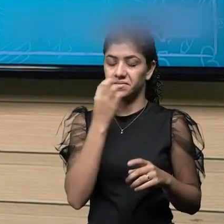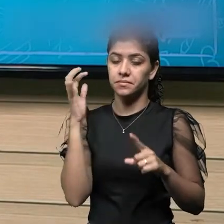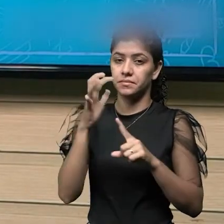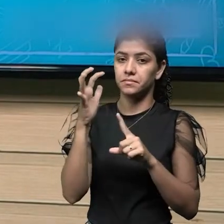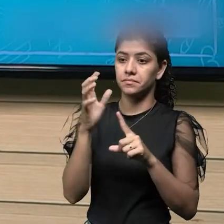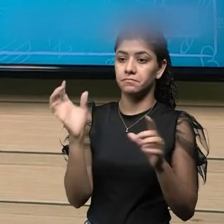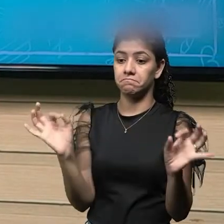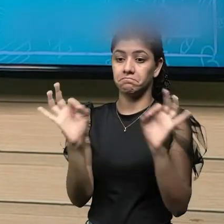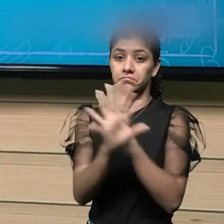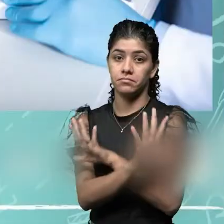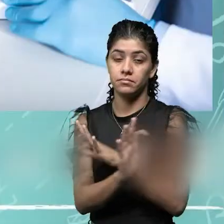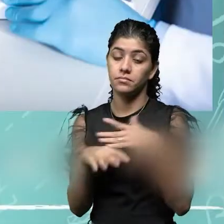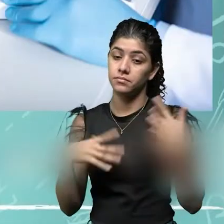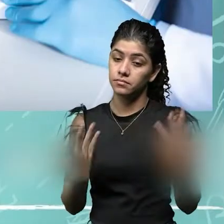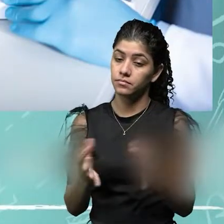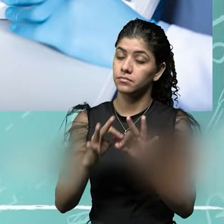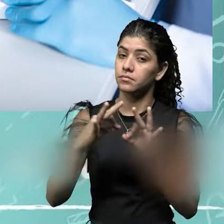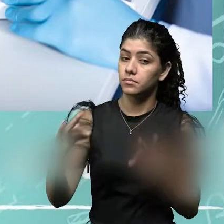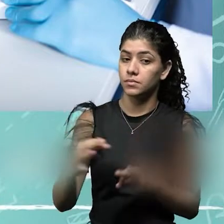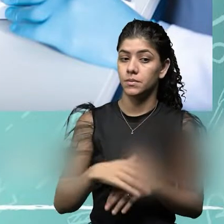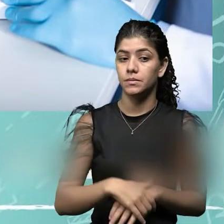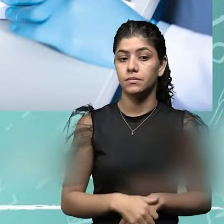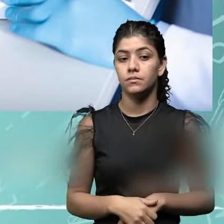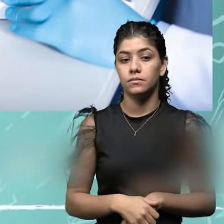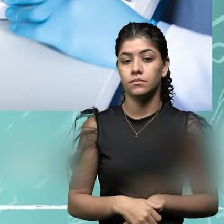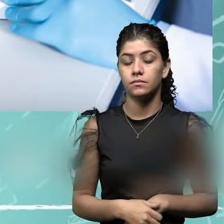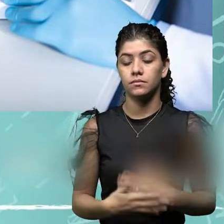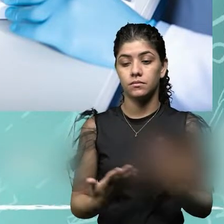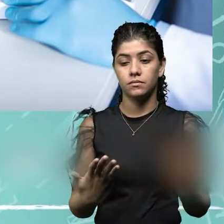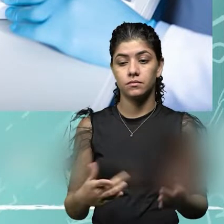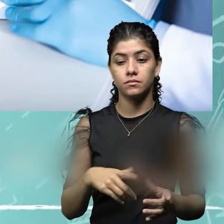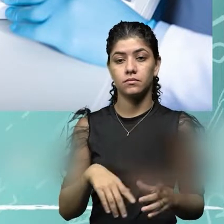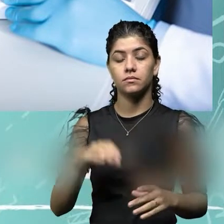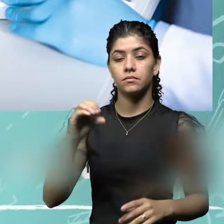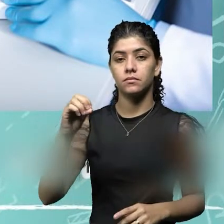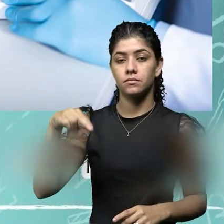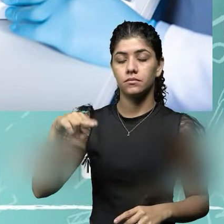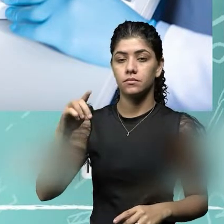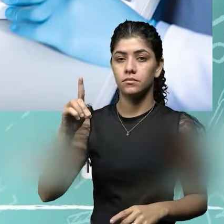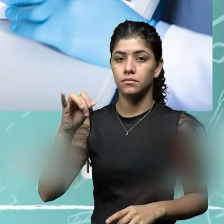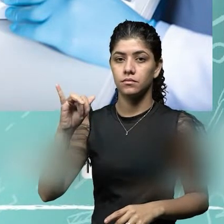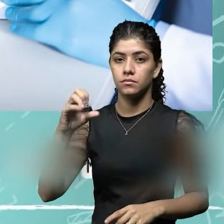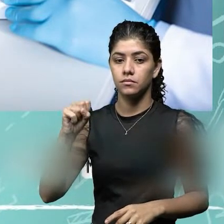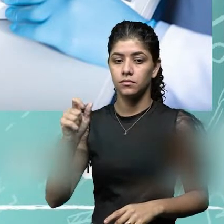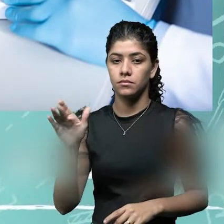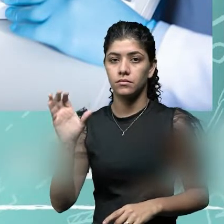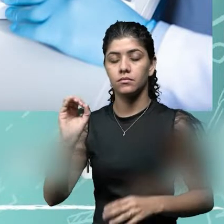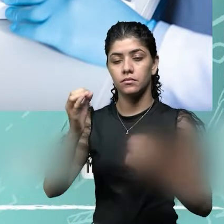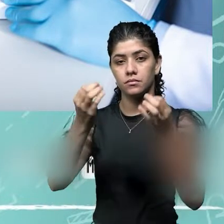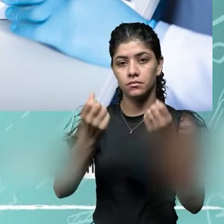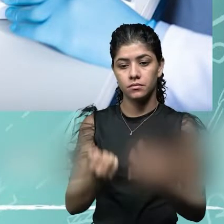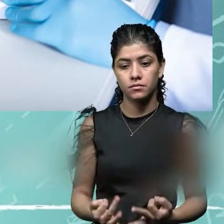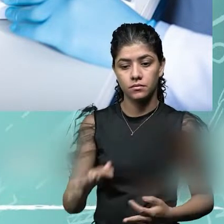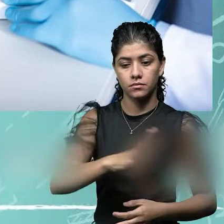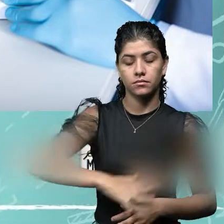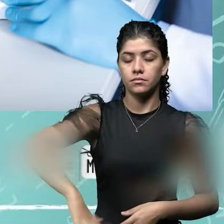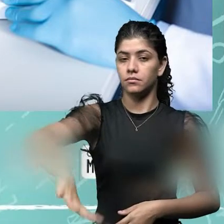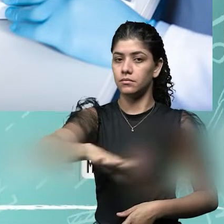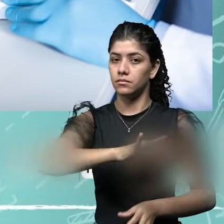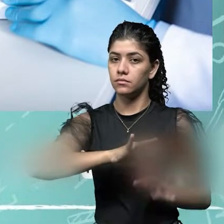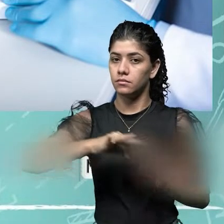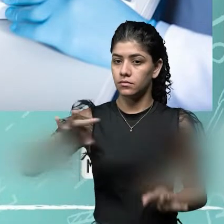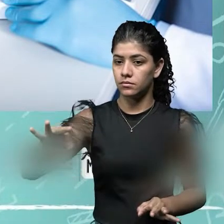e aí nós vamos medir. Condições de medição. Especificar as condições de ambiente de medição